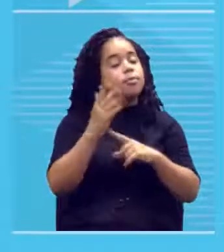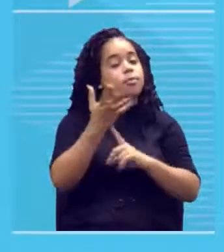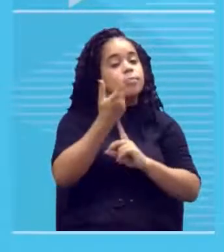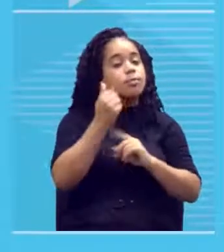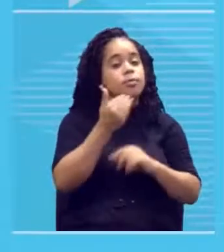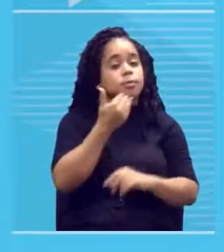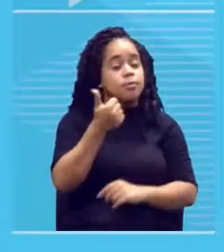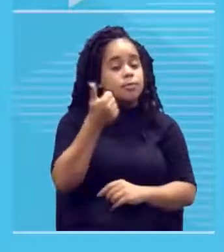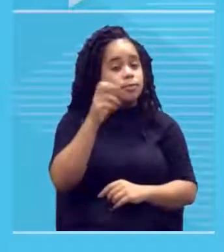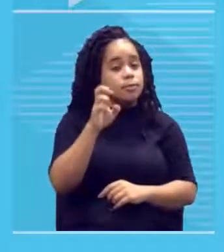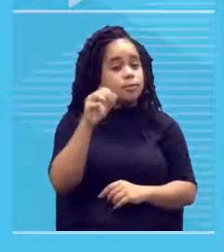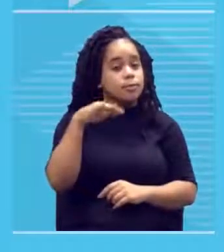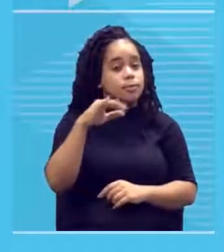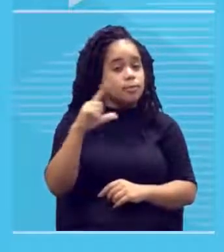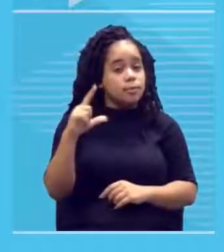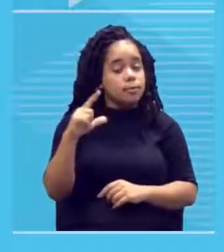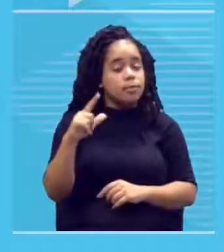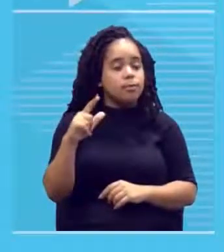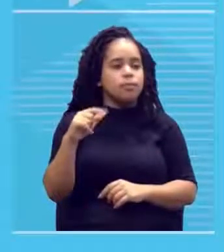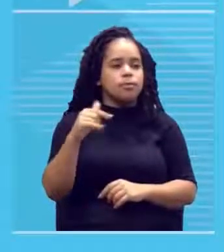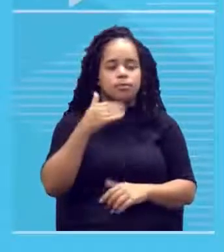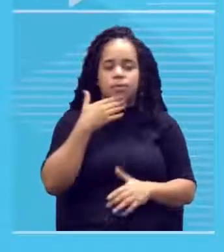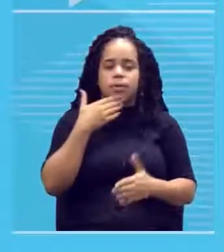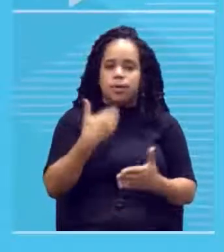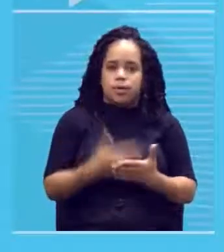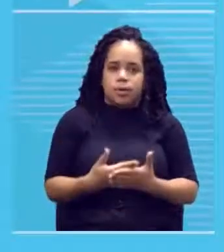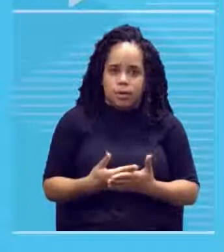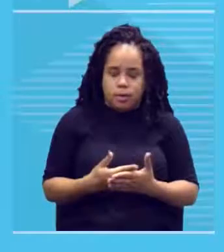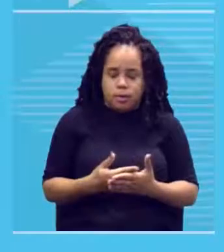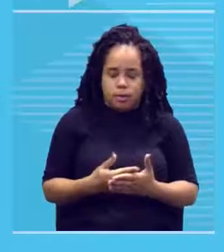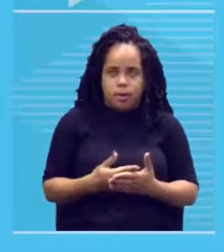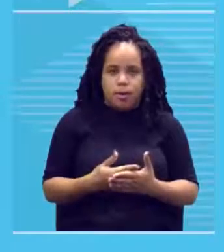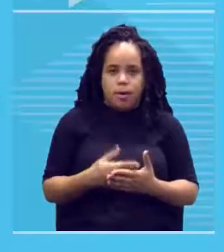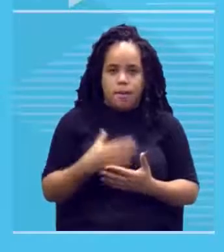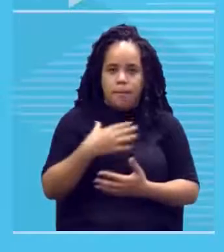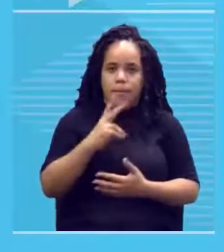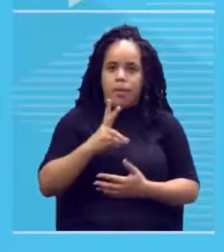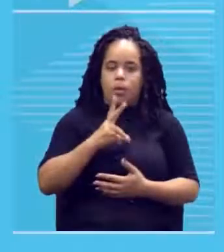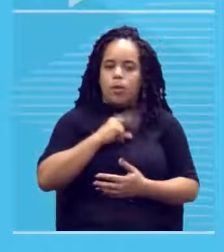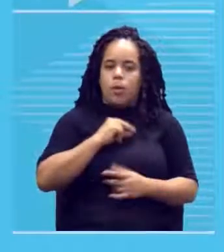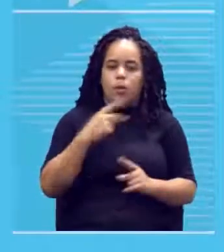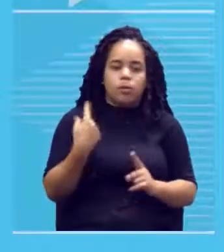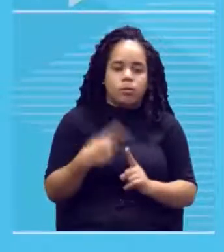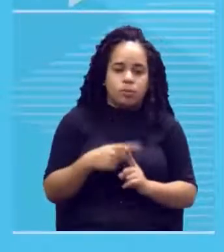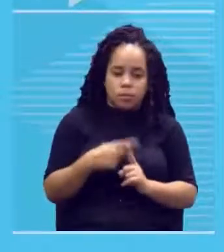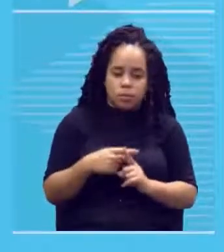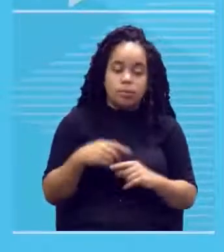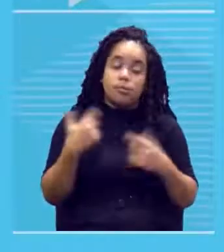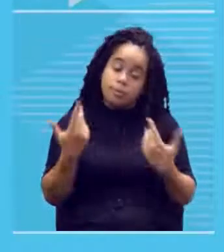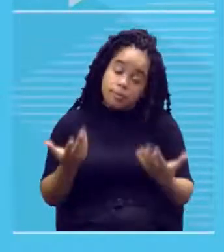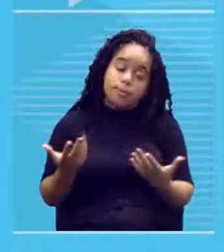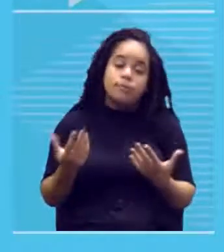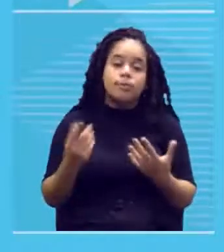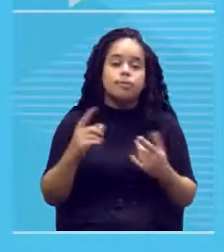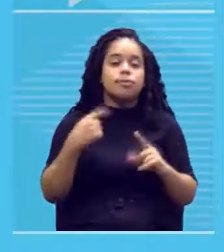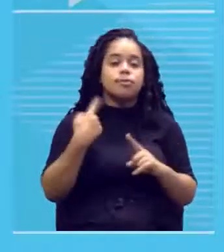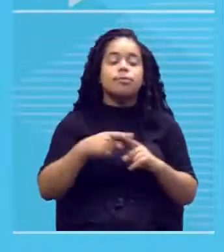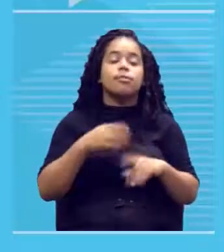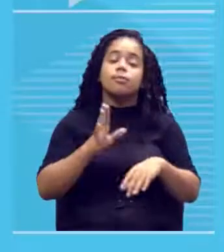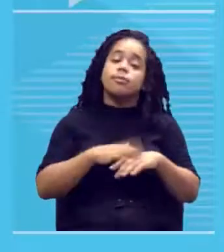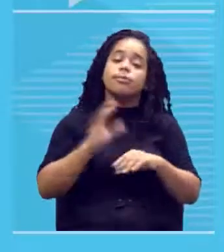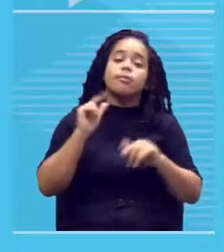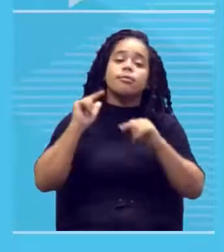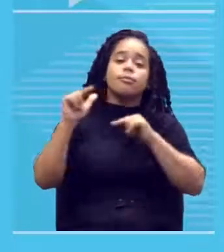15 mil reais na tela você dá aquele nossa, mas por que tanto? além do trabalho, da